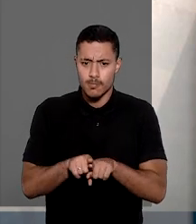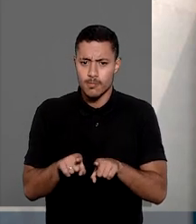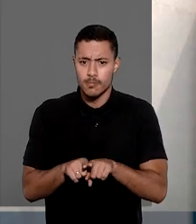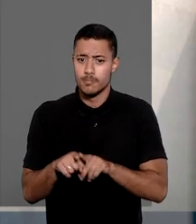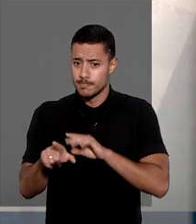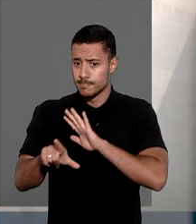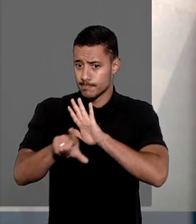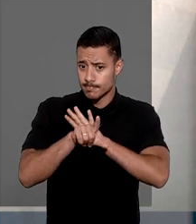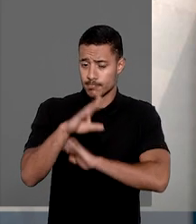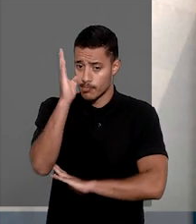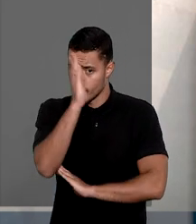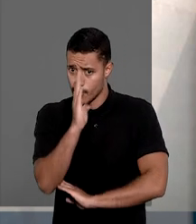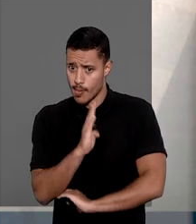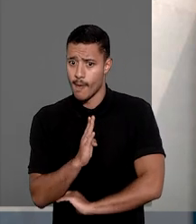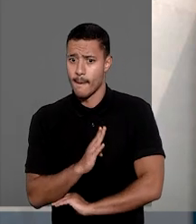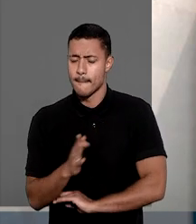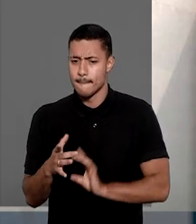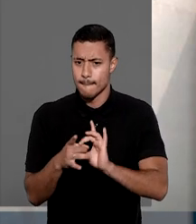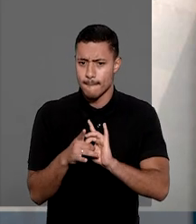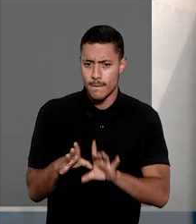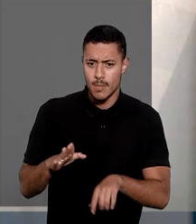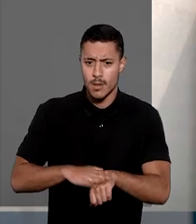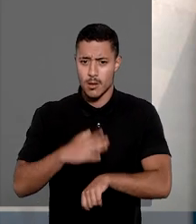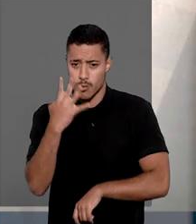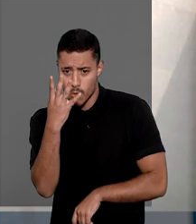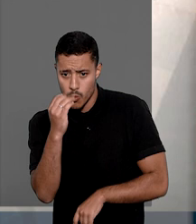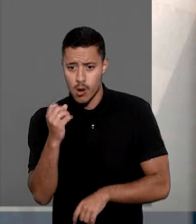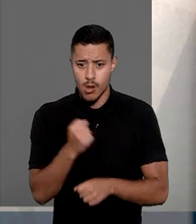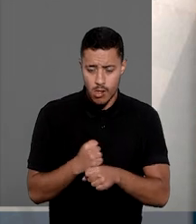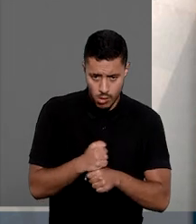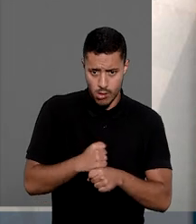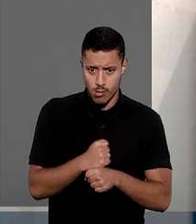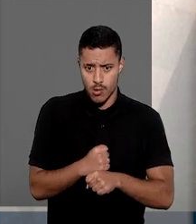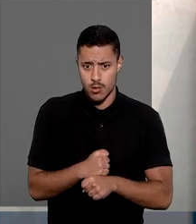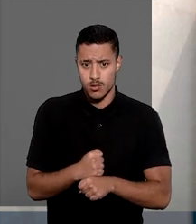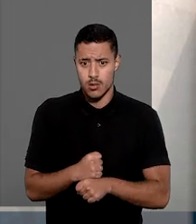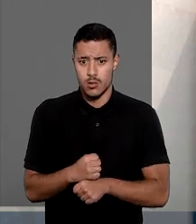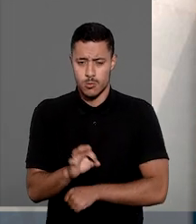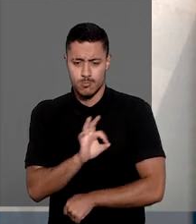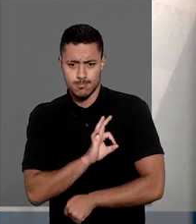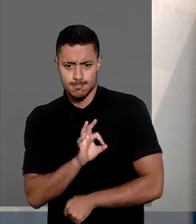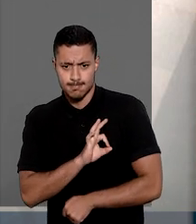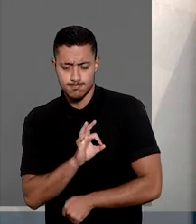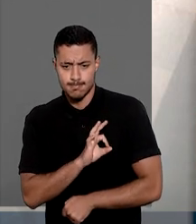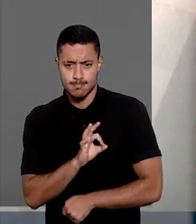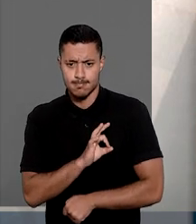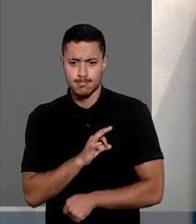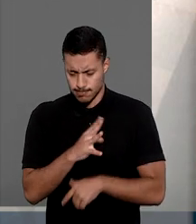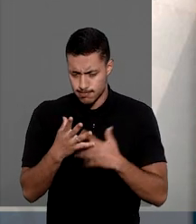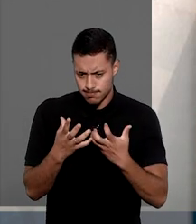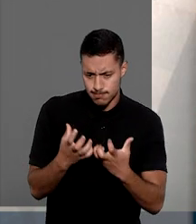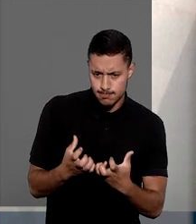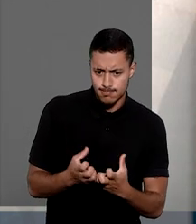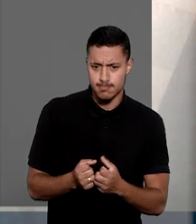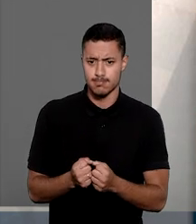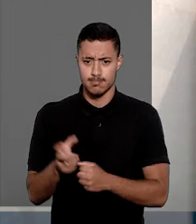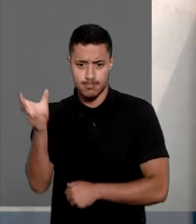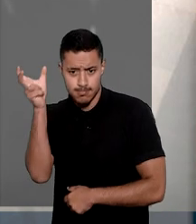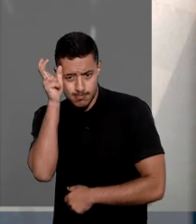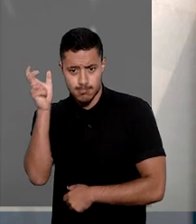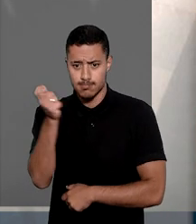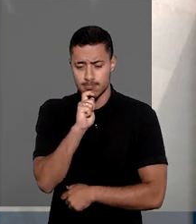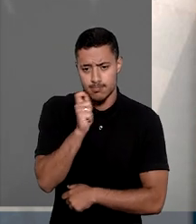a legislação brasileira possibilite há mais de 40 anos que as autoridades competentes autorizem a cultura de